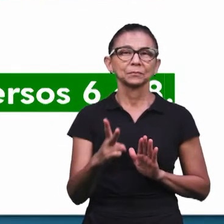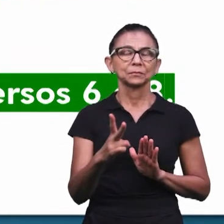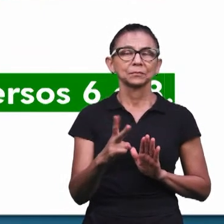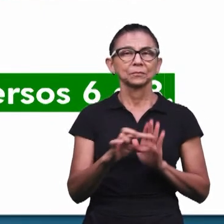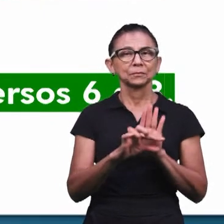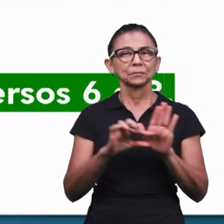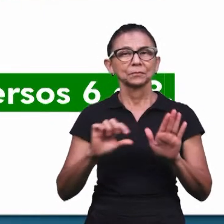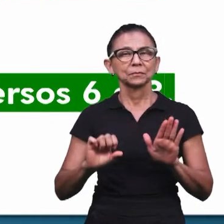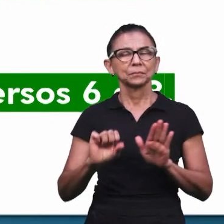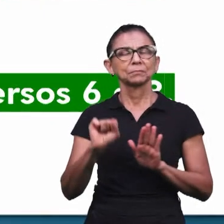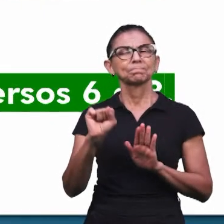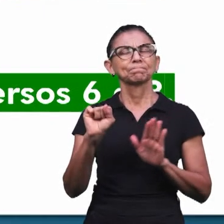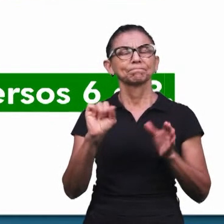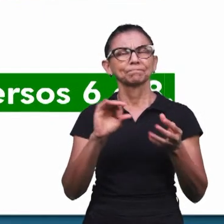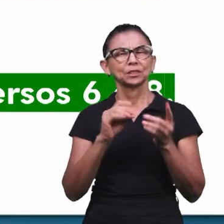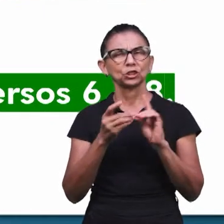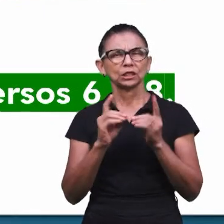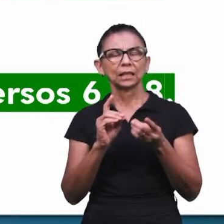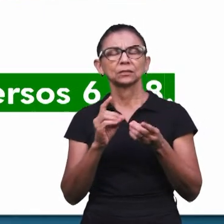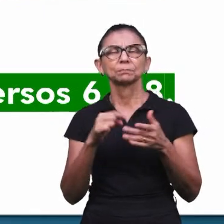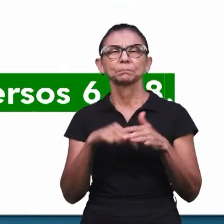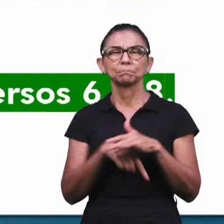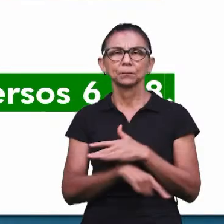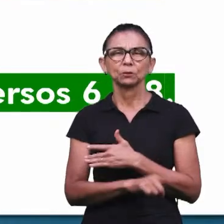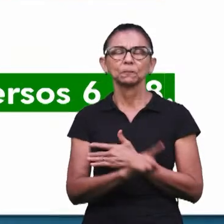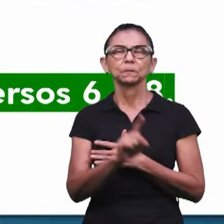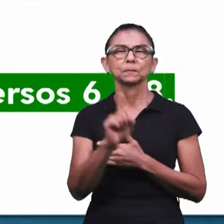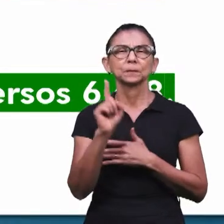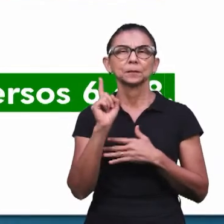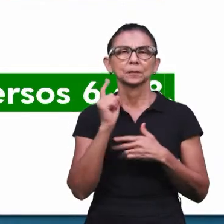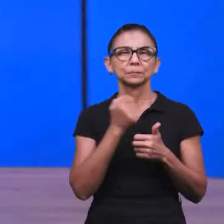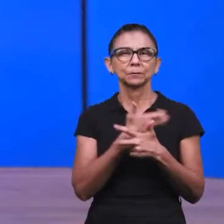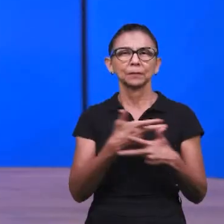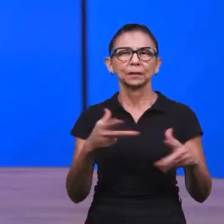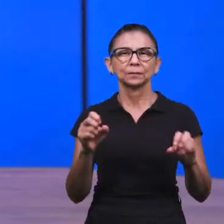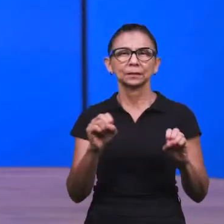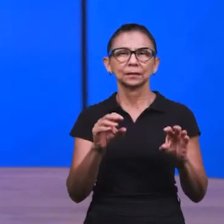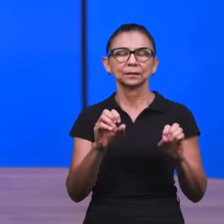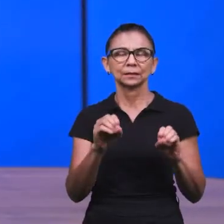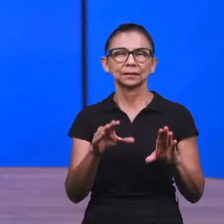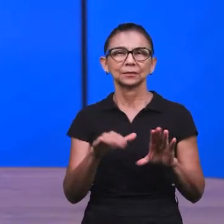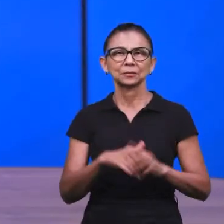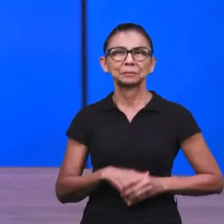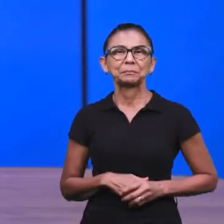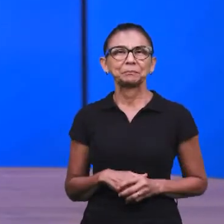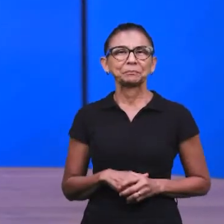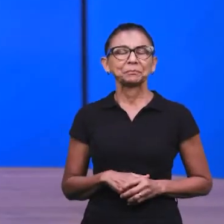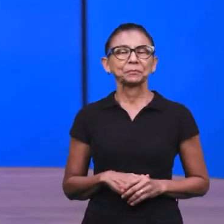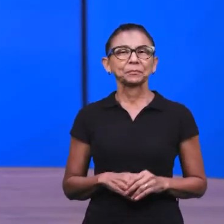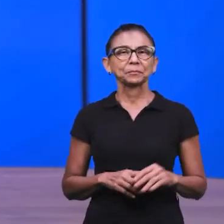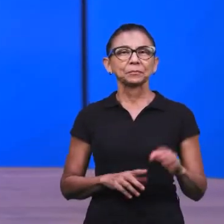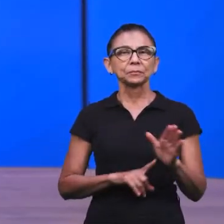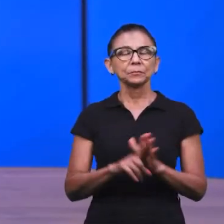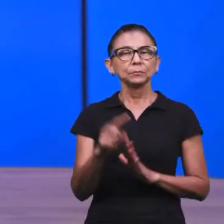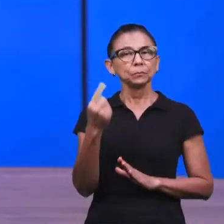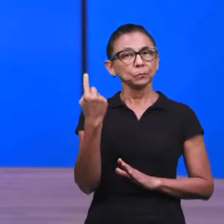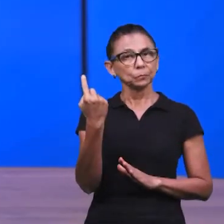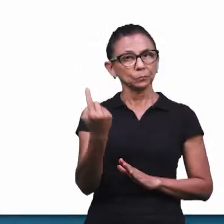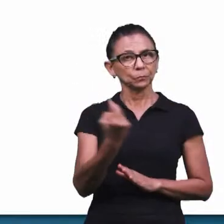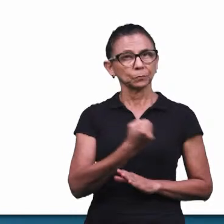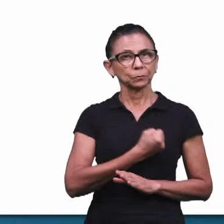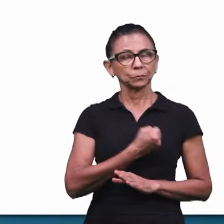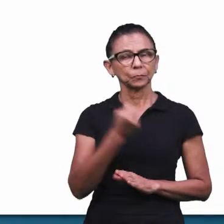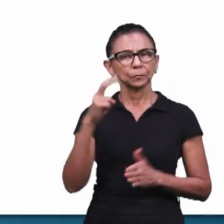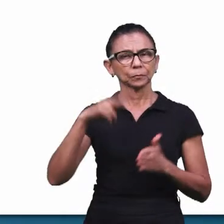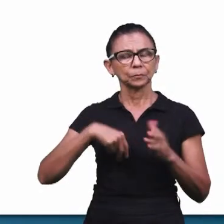versículo 8 de uma forma muito didática, muito profunda e cheia de ensino. Vamos, então, à nossa primeira pergunta. E a primeira pergunta diz